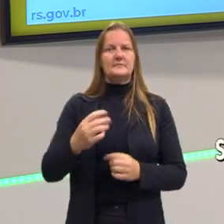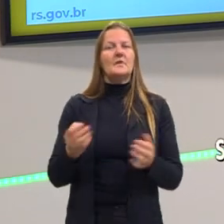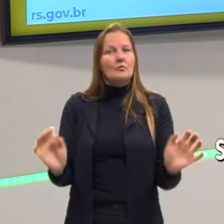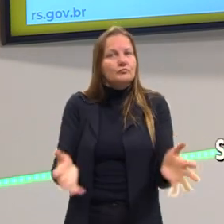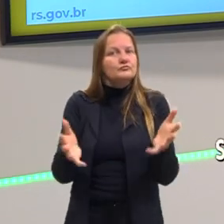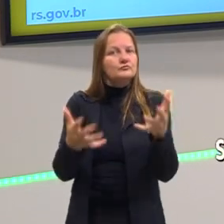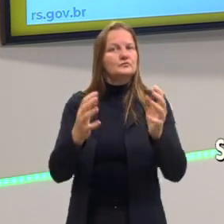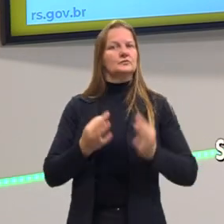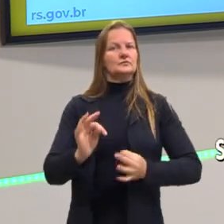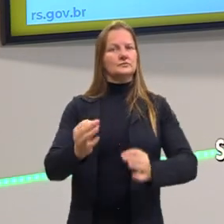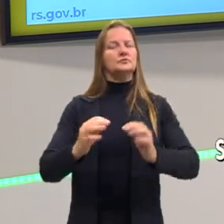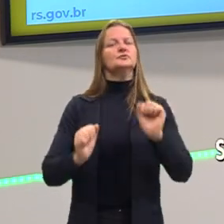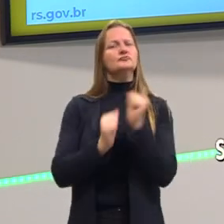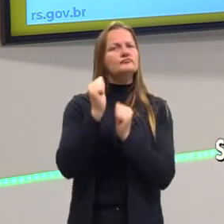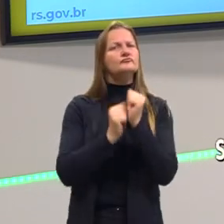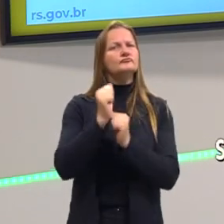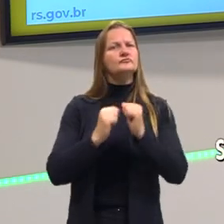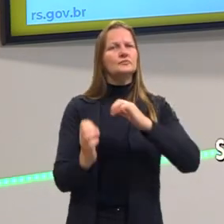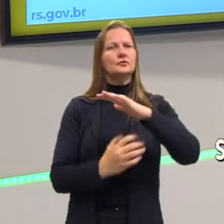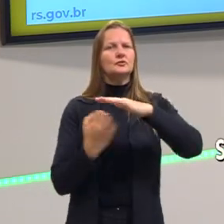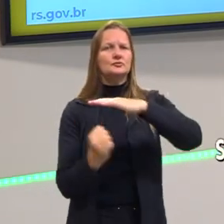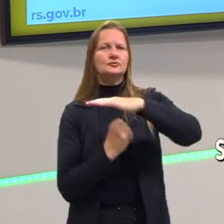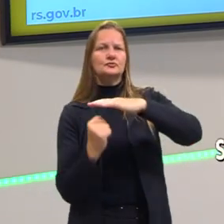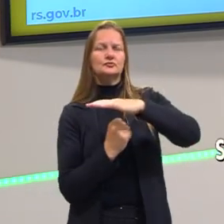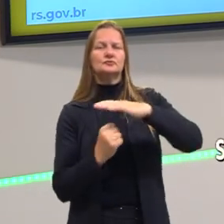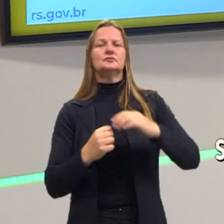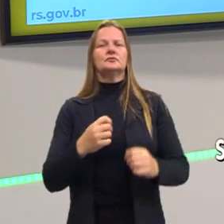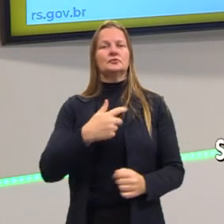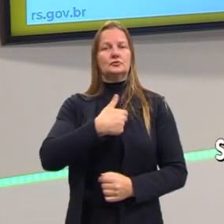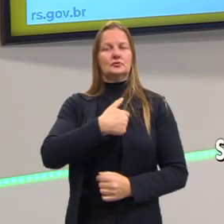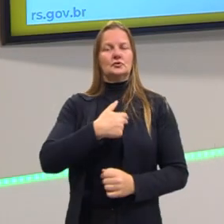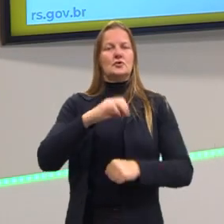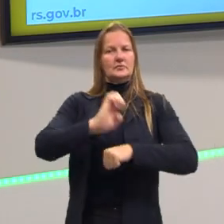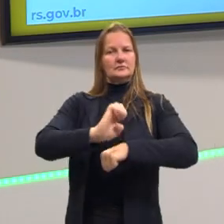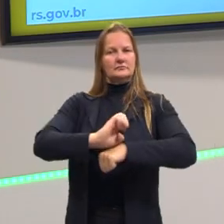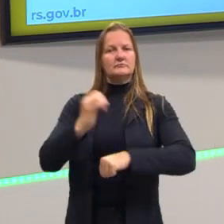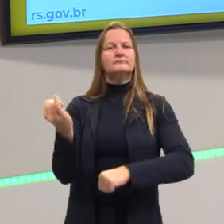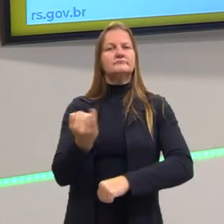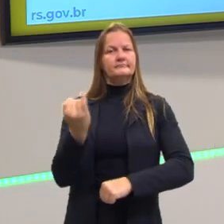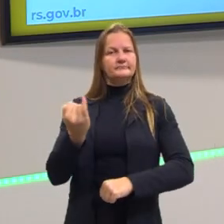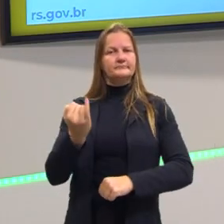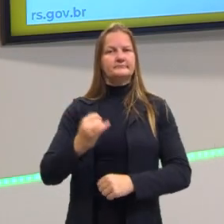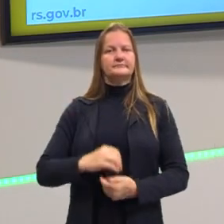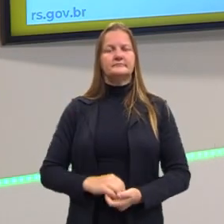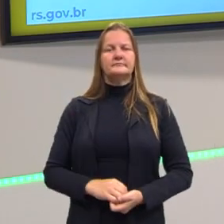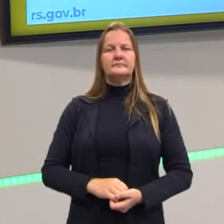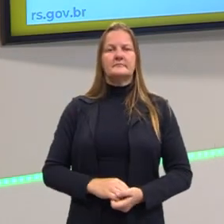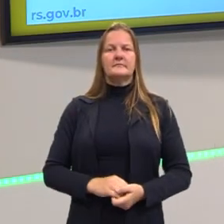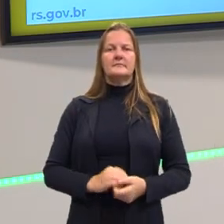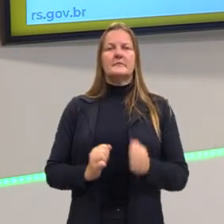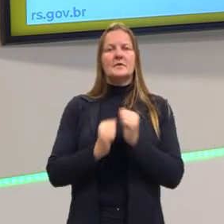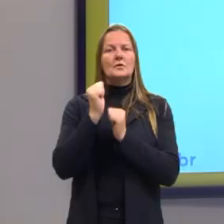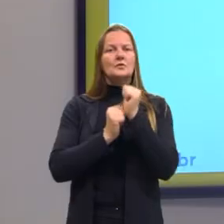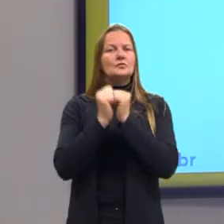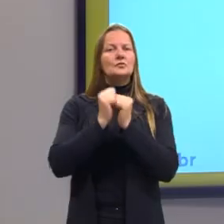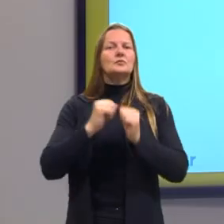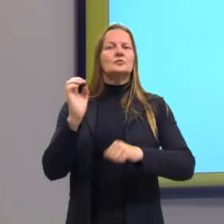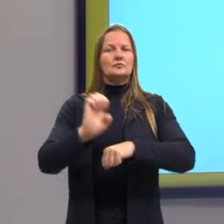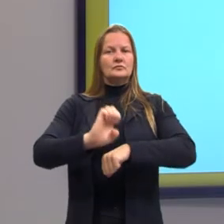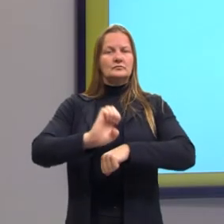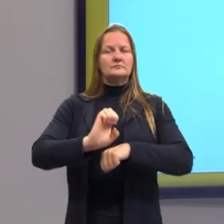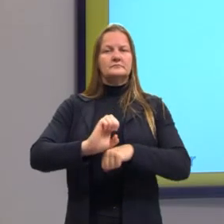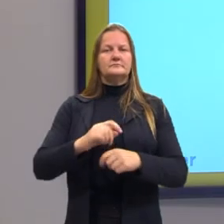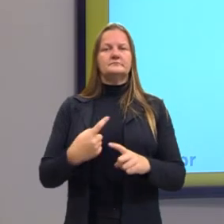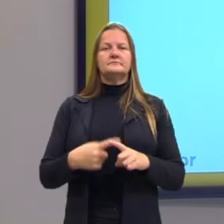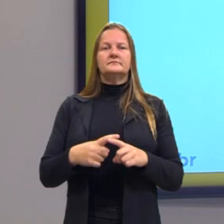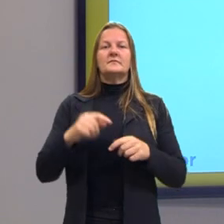impulsionar a indústria. O Vargas, o Estado, a partir de uma indústria estatal, é o Estado que